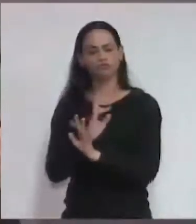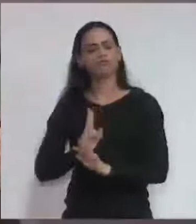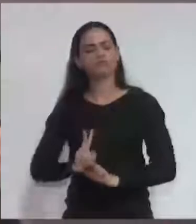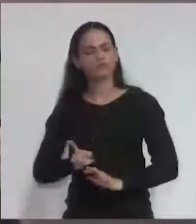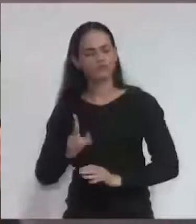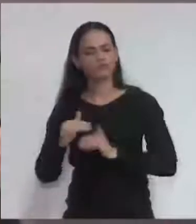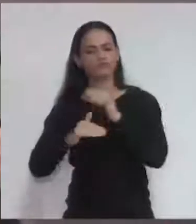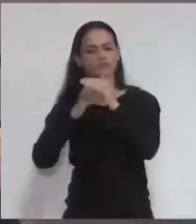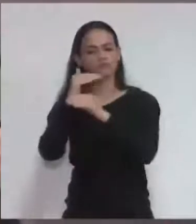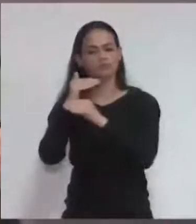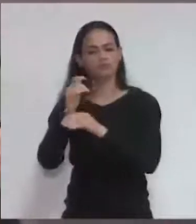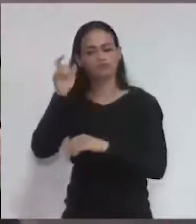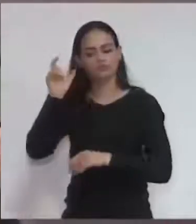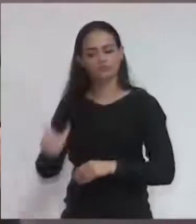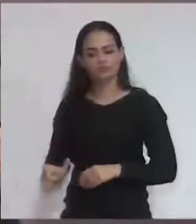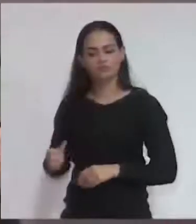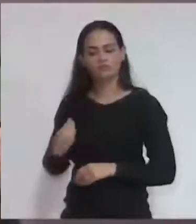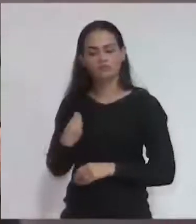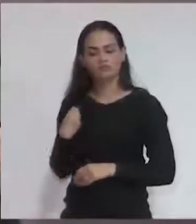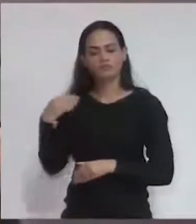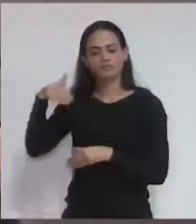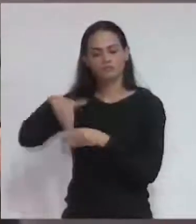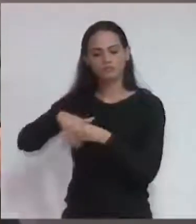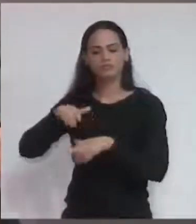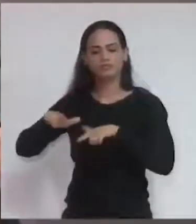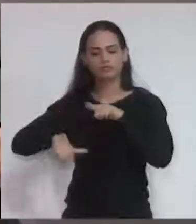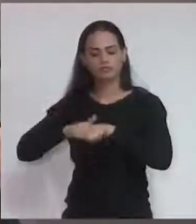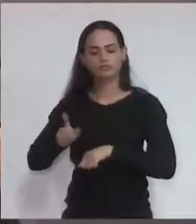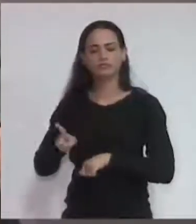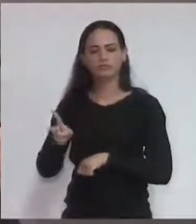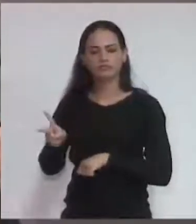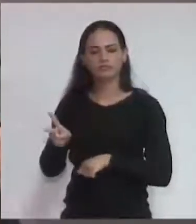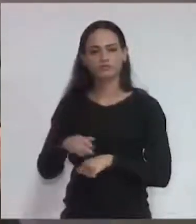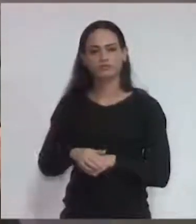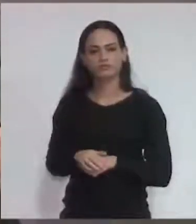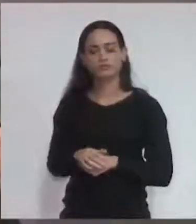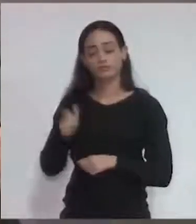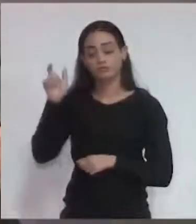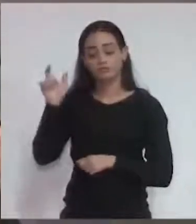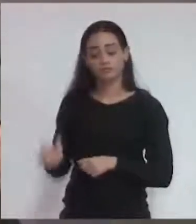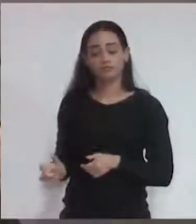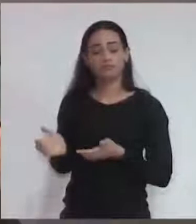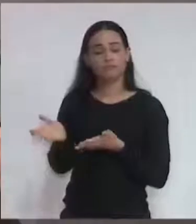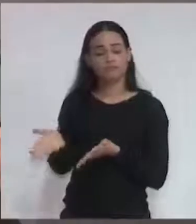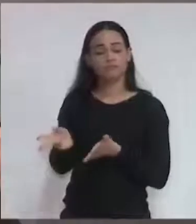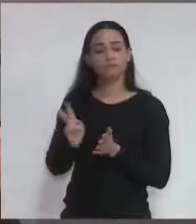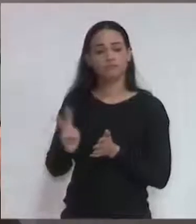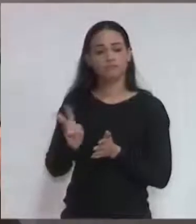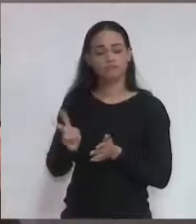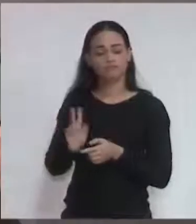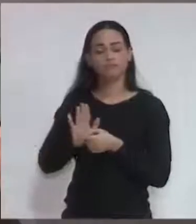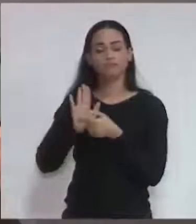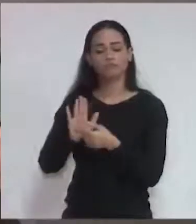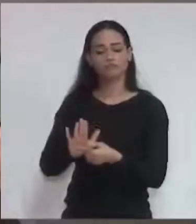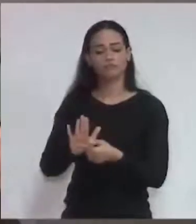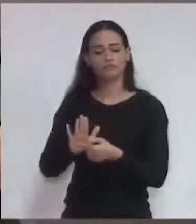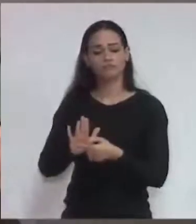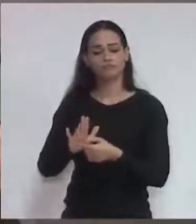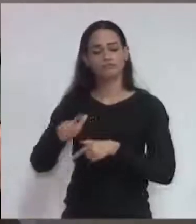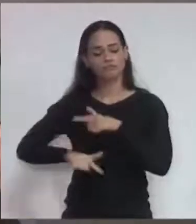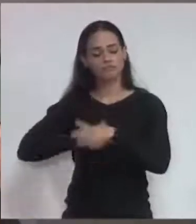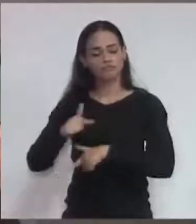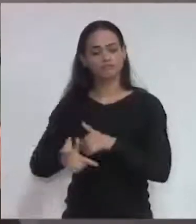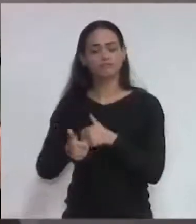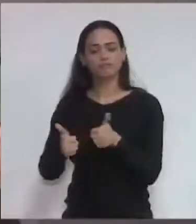que ele continue por lá. Tem demonstrado, trabalha muito, muito, pela